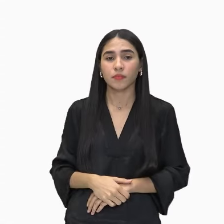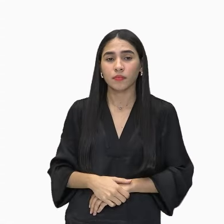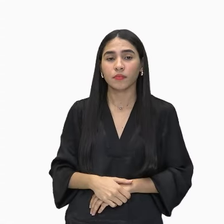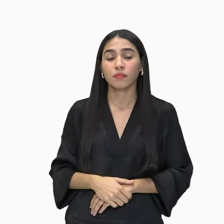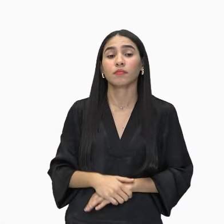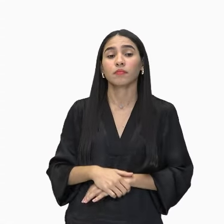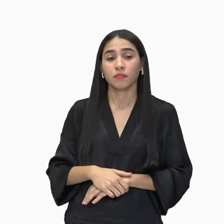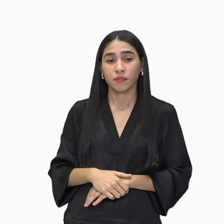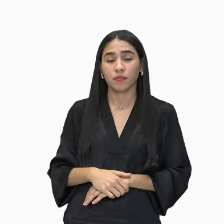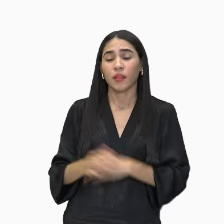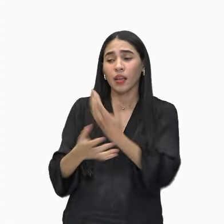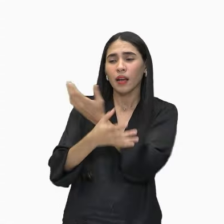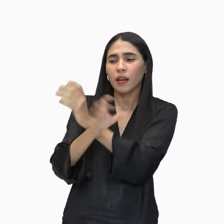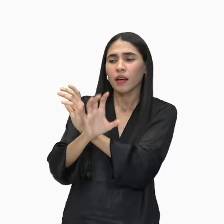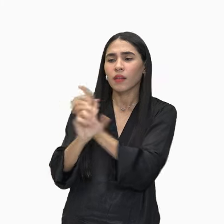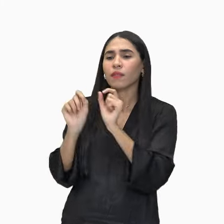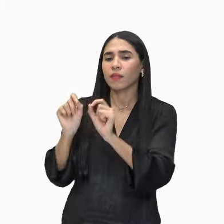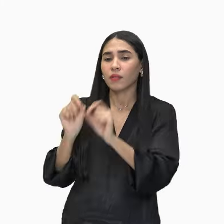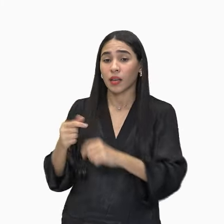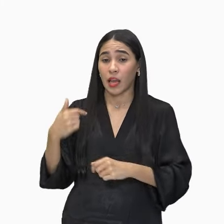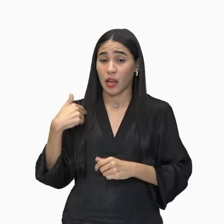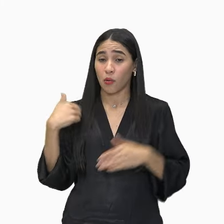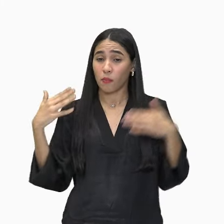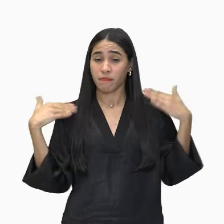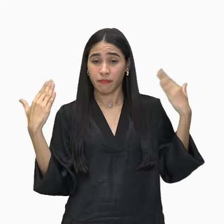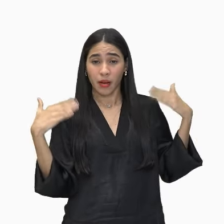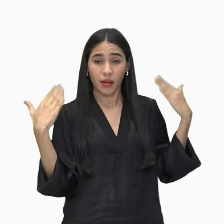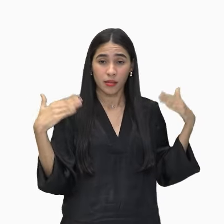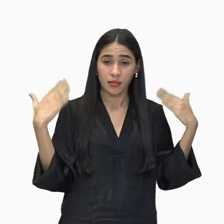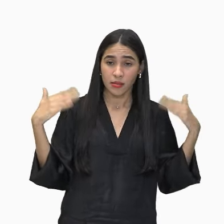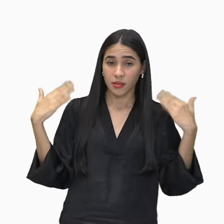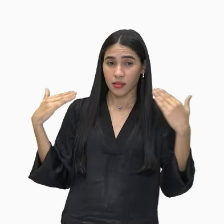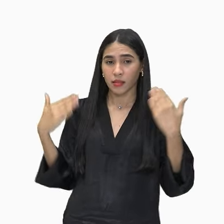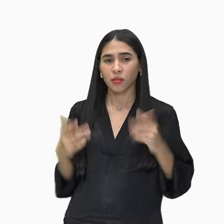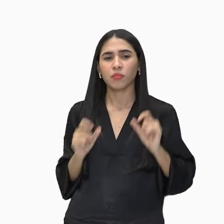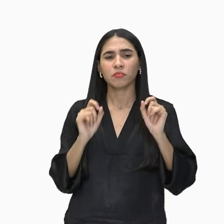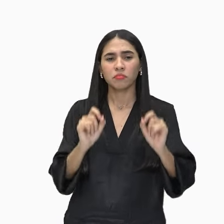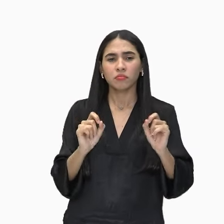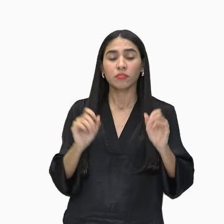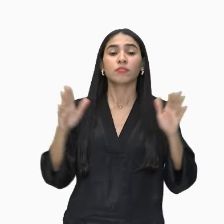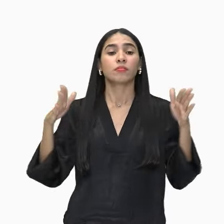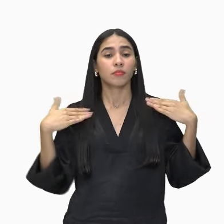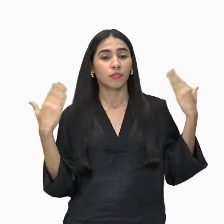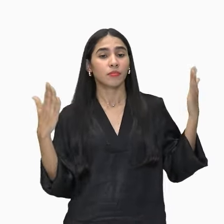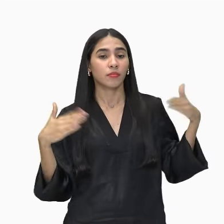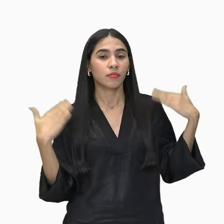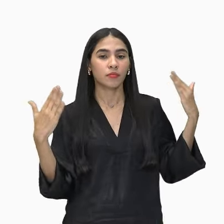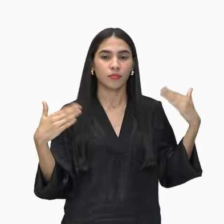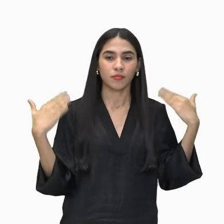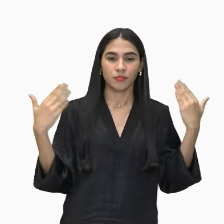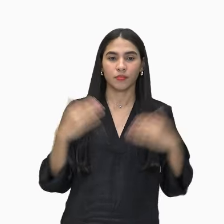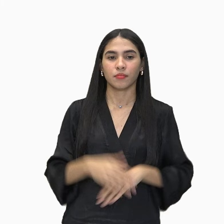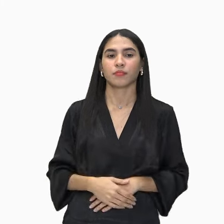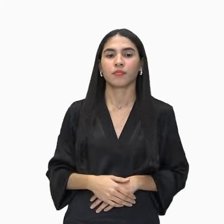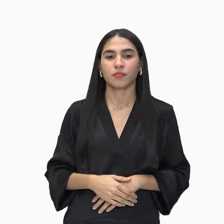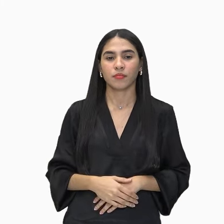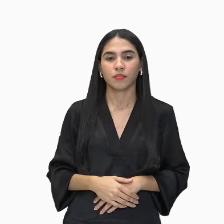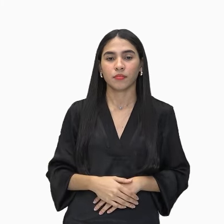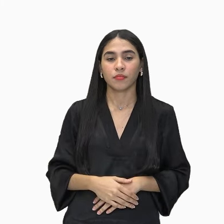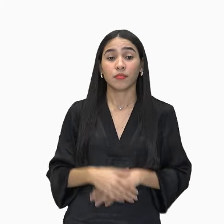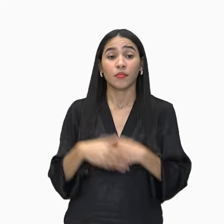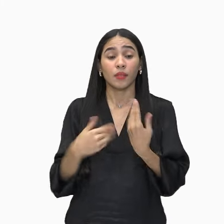Na caatinga, meu neto, passeando. Ah, o quê? Passeando, então. Contou